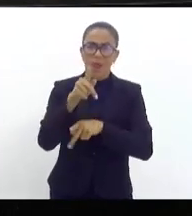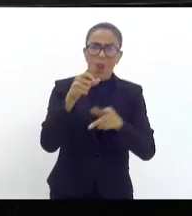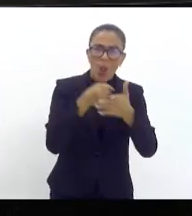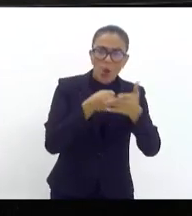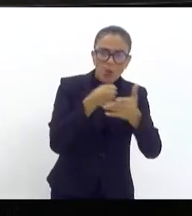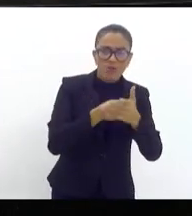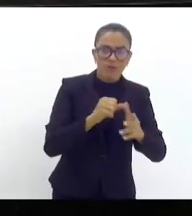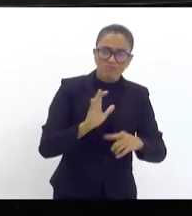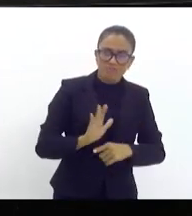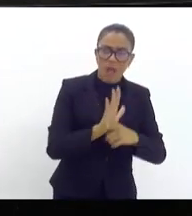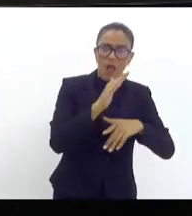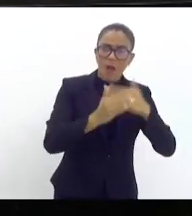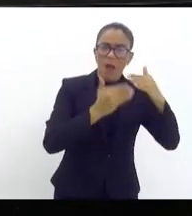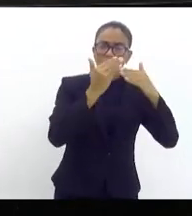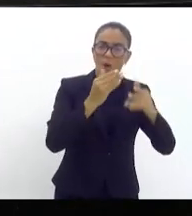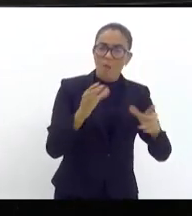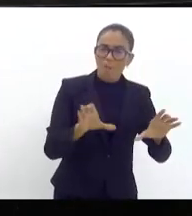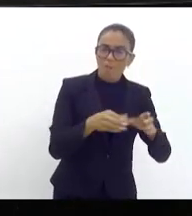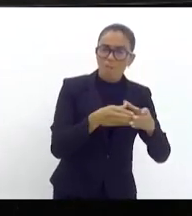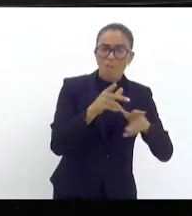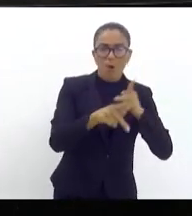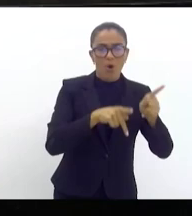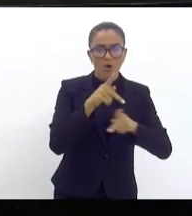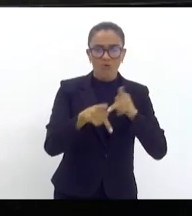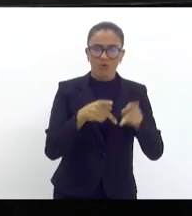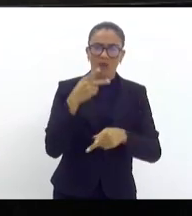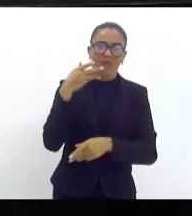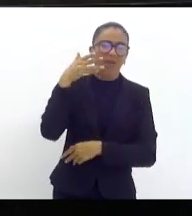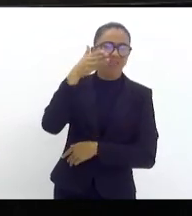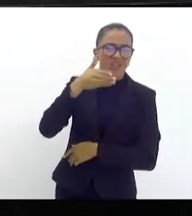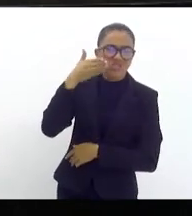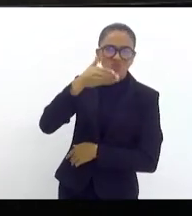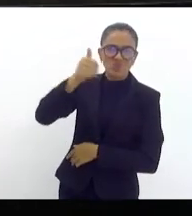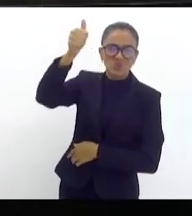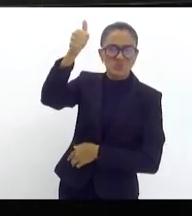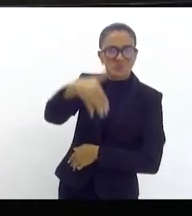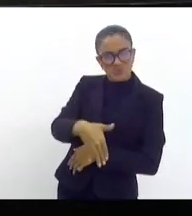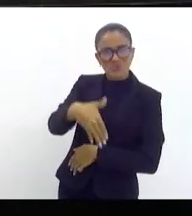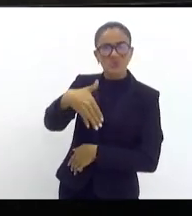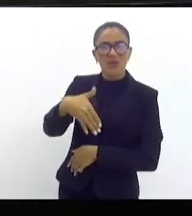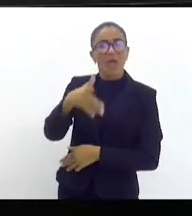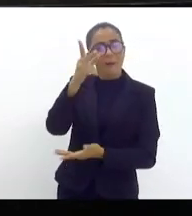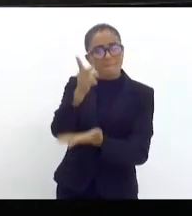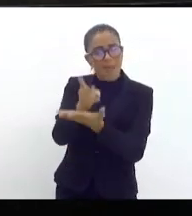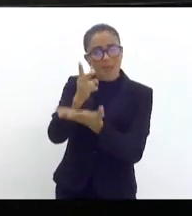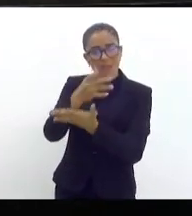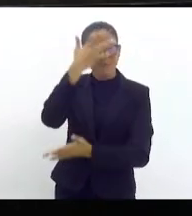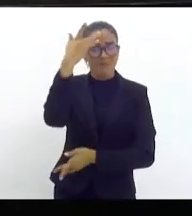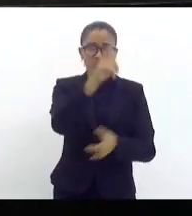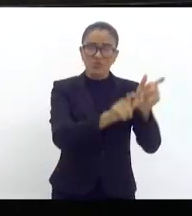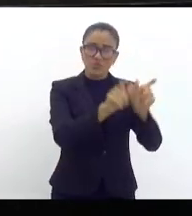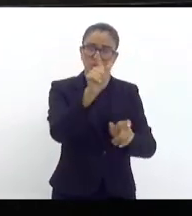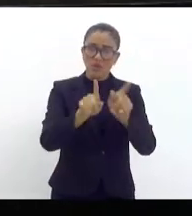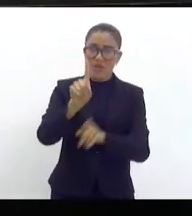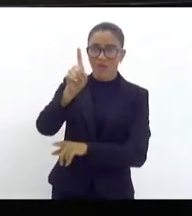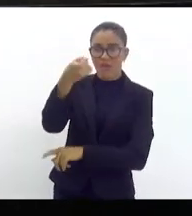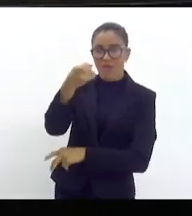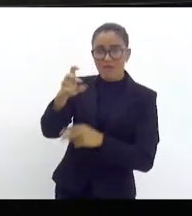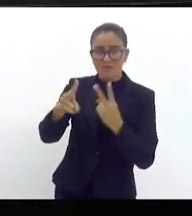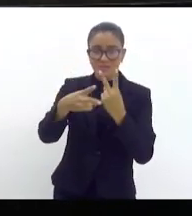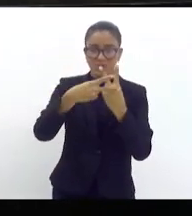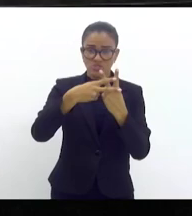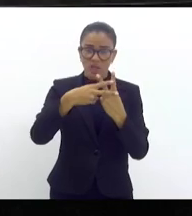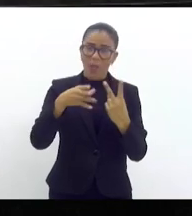que fazem essas narrativas imundas, são as mesmas que tentam falar que um ex-presidiário